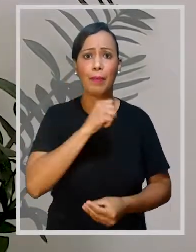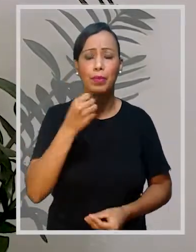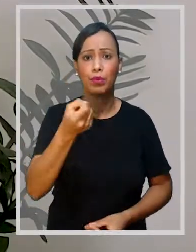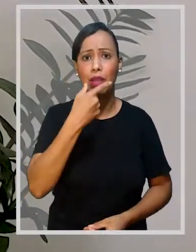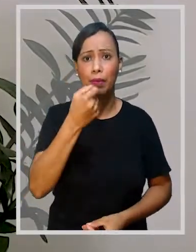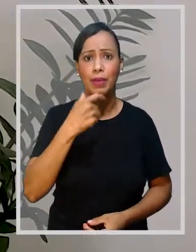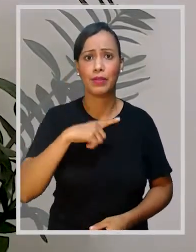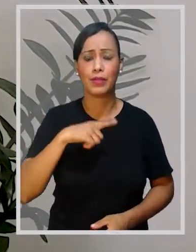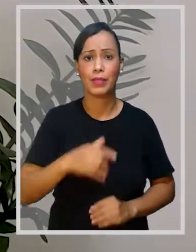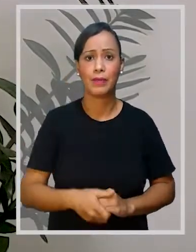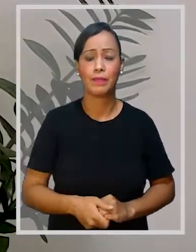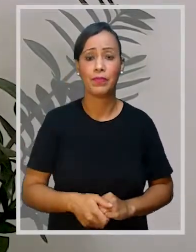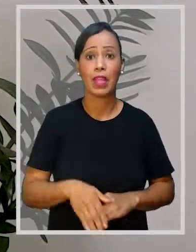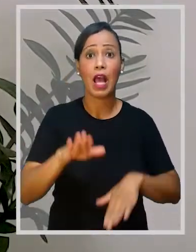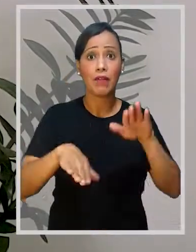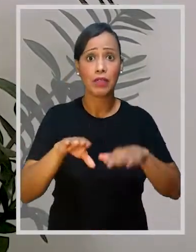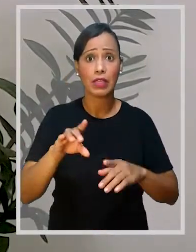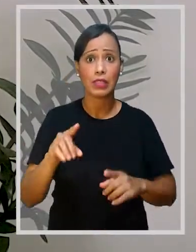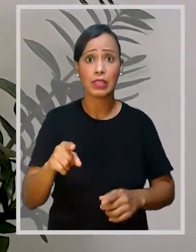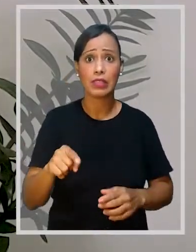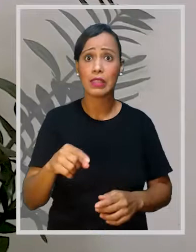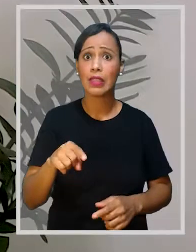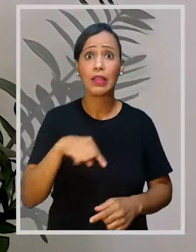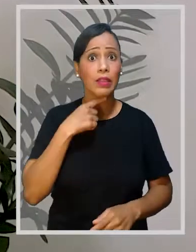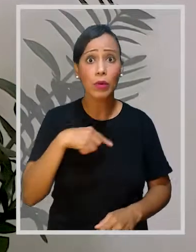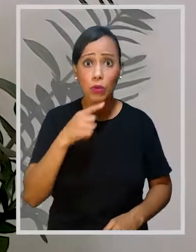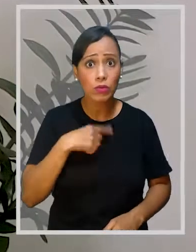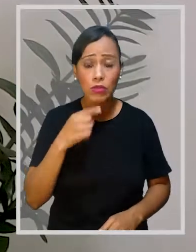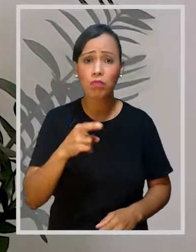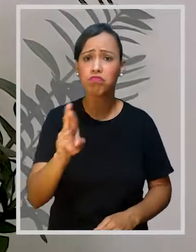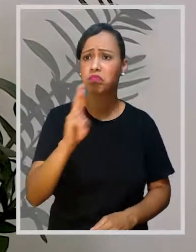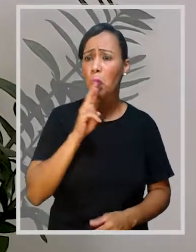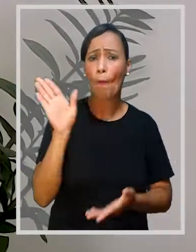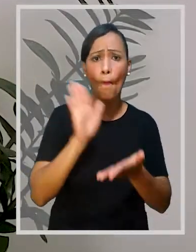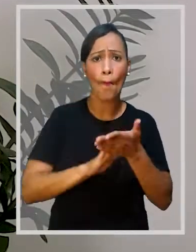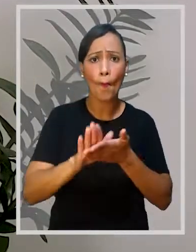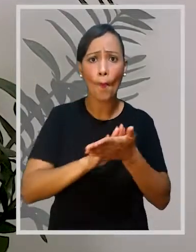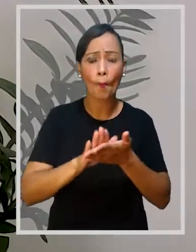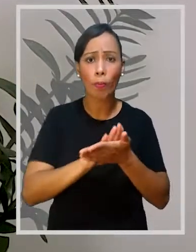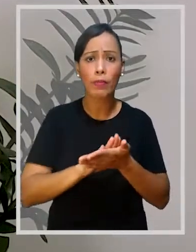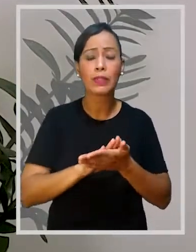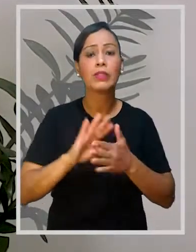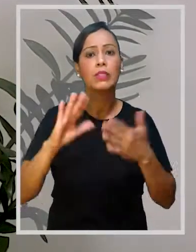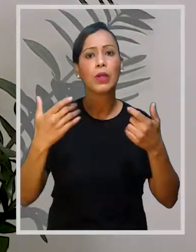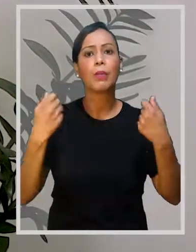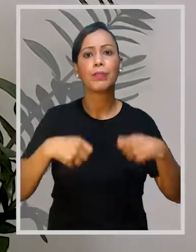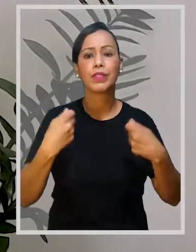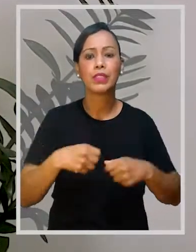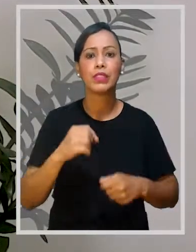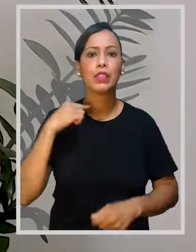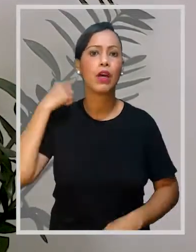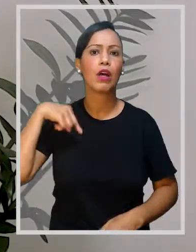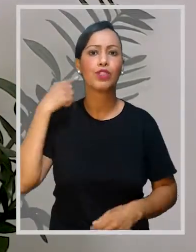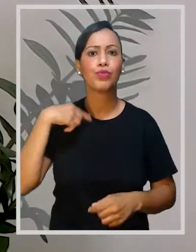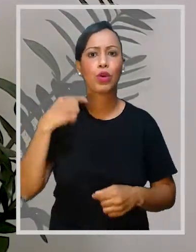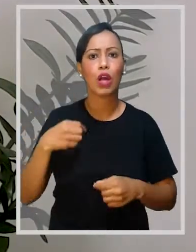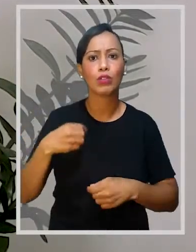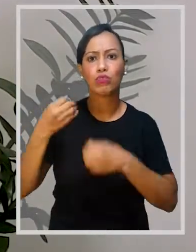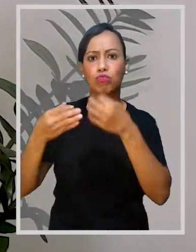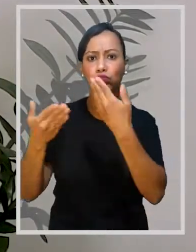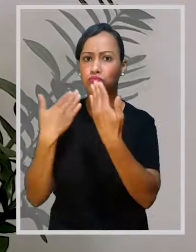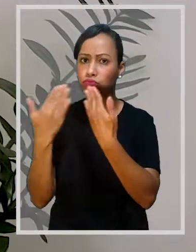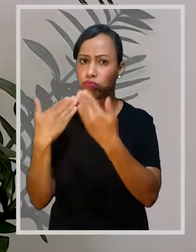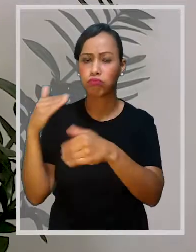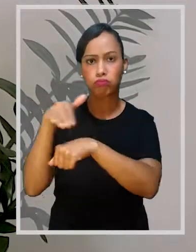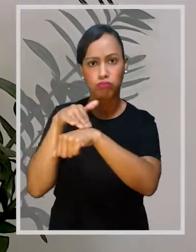atendida e o problema é solucionado rapidamente. Se o seu pedido for negado ou se não houver nenhuma resposta, a solução